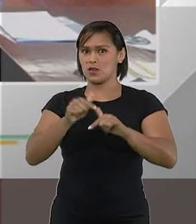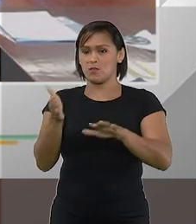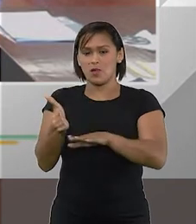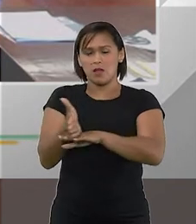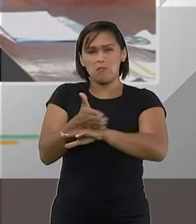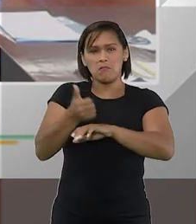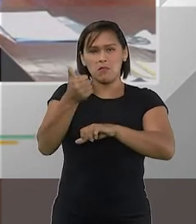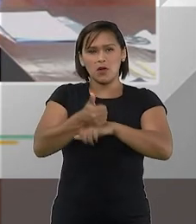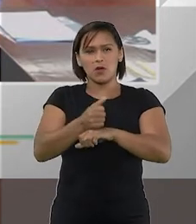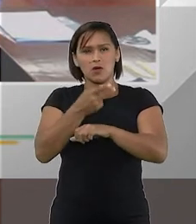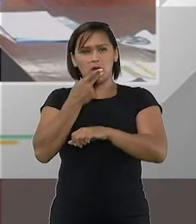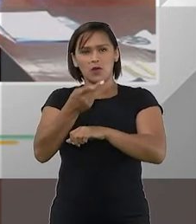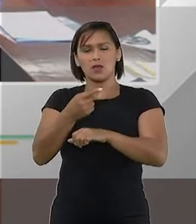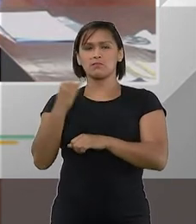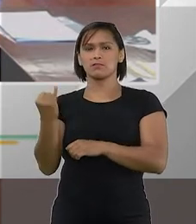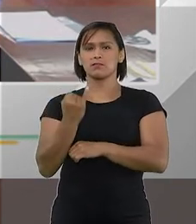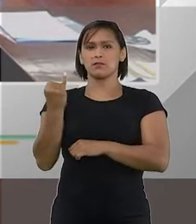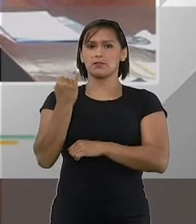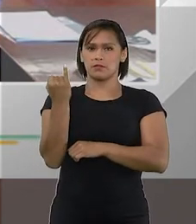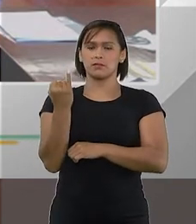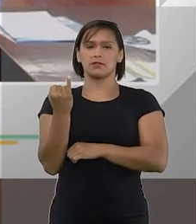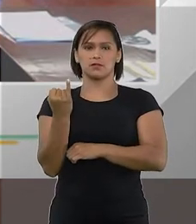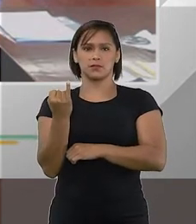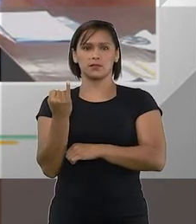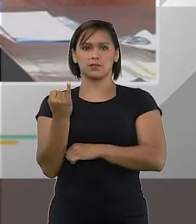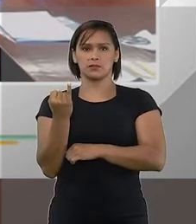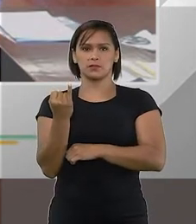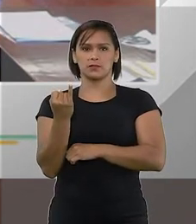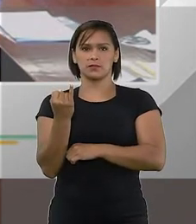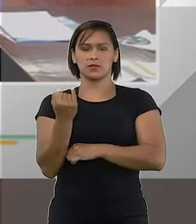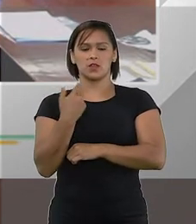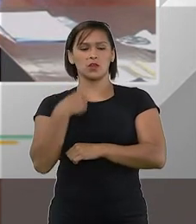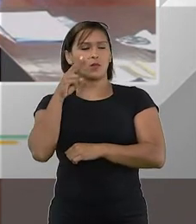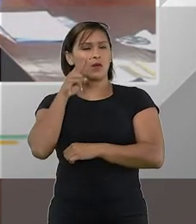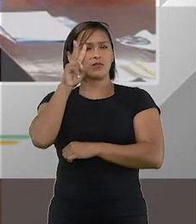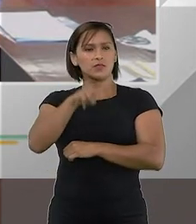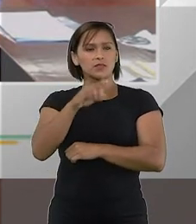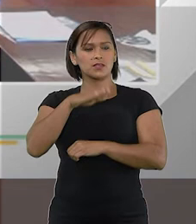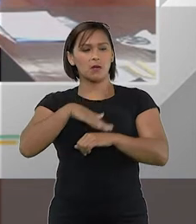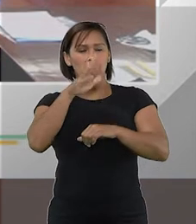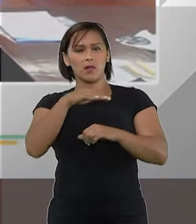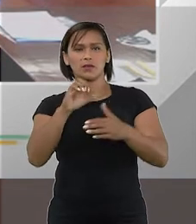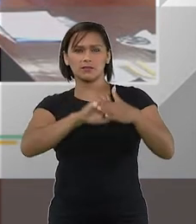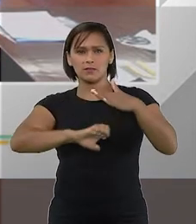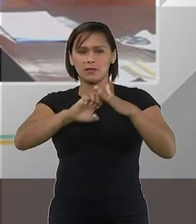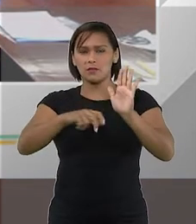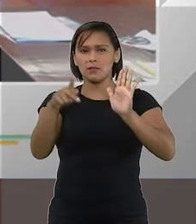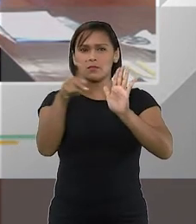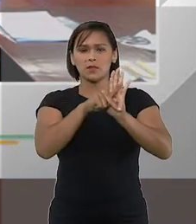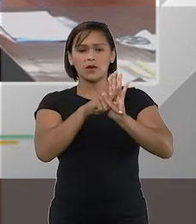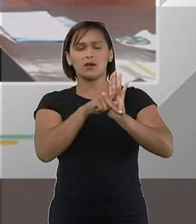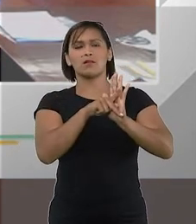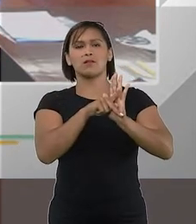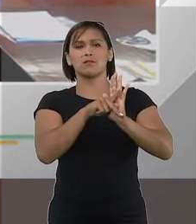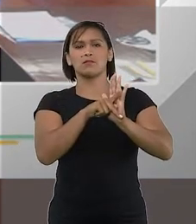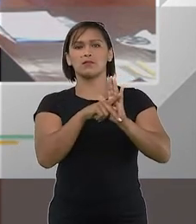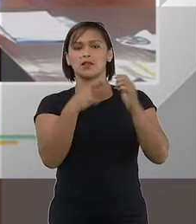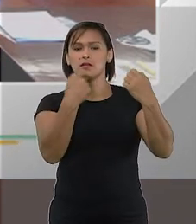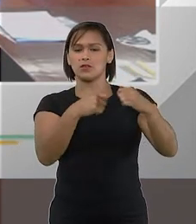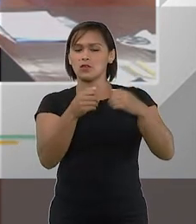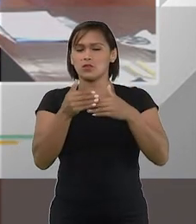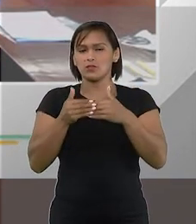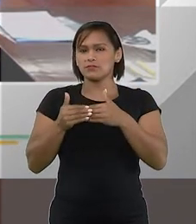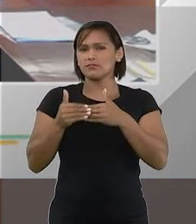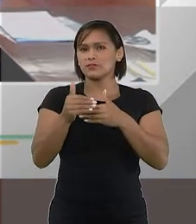qualificado, o trabalho importante, uma visão mais empresarial de sucesso